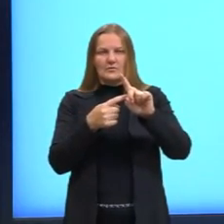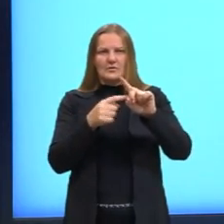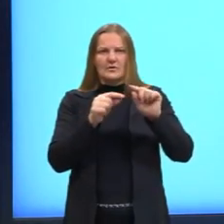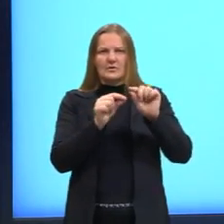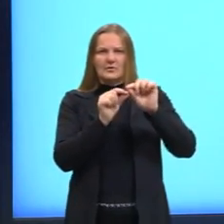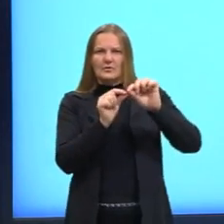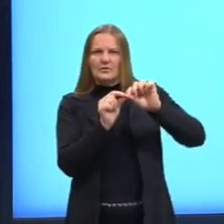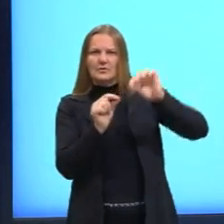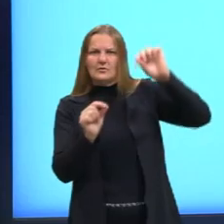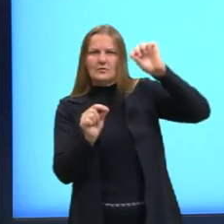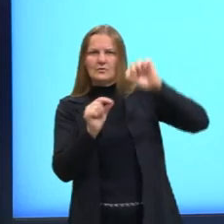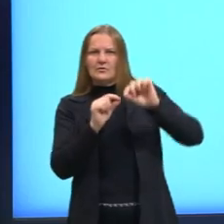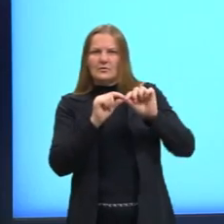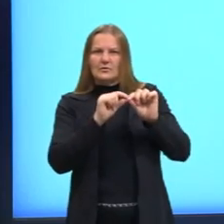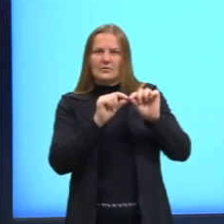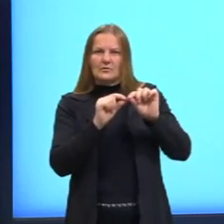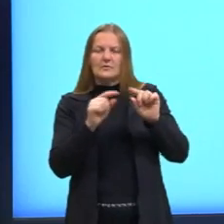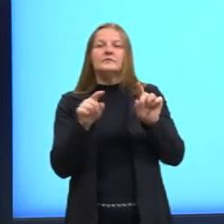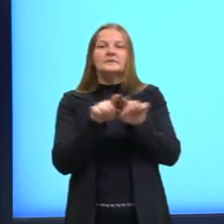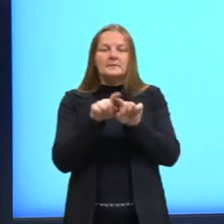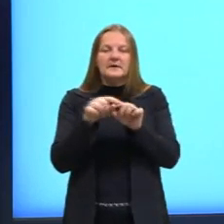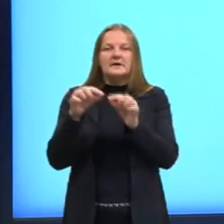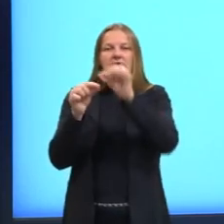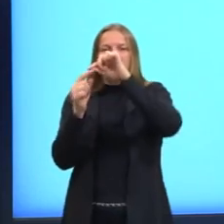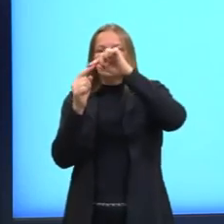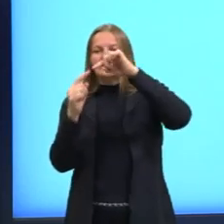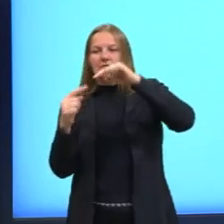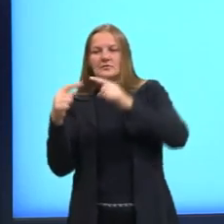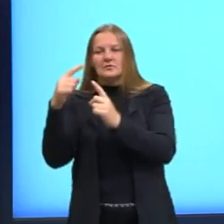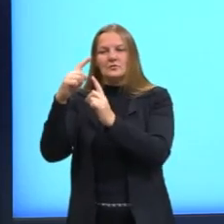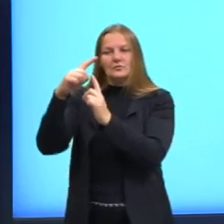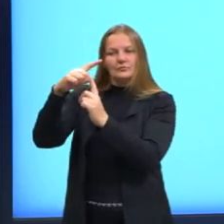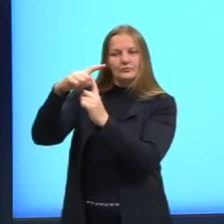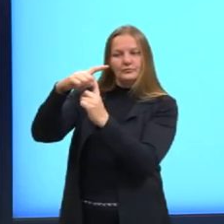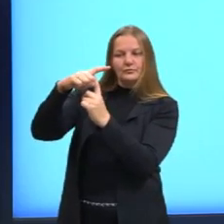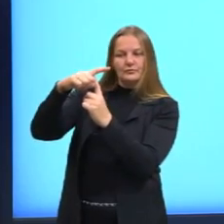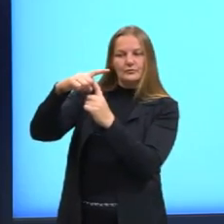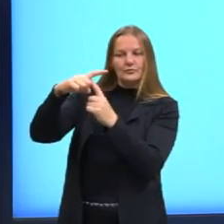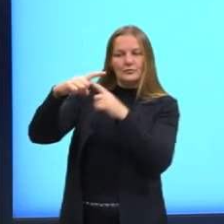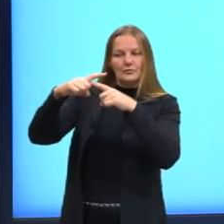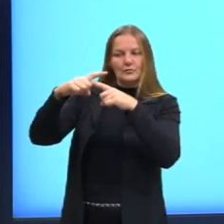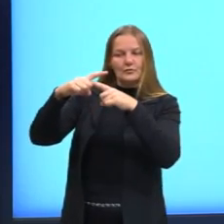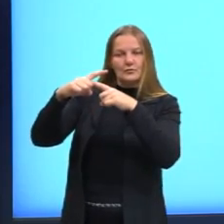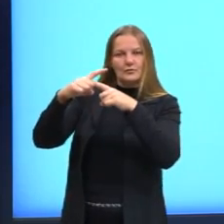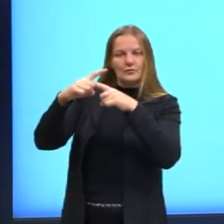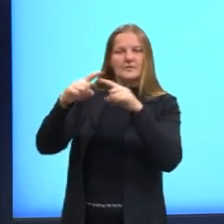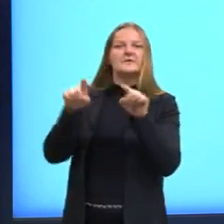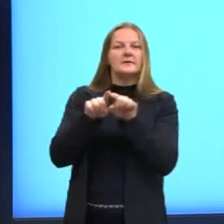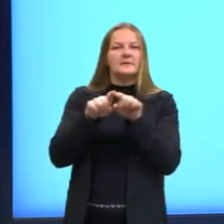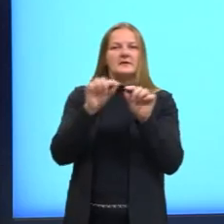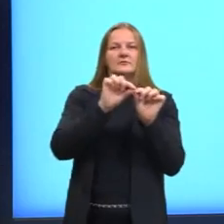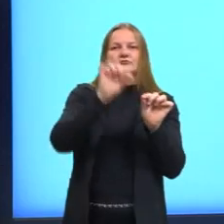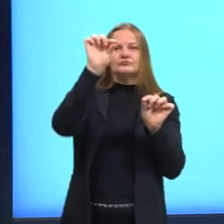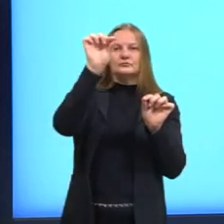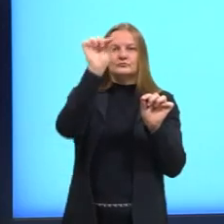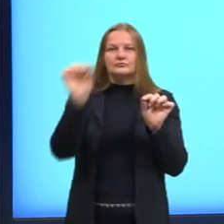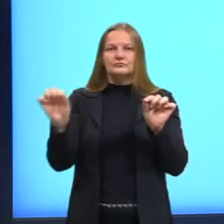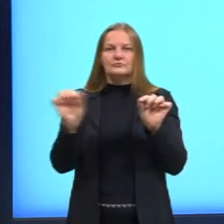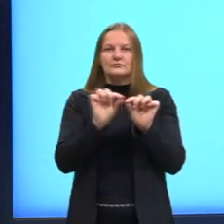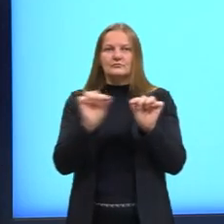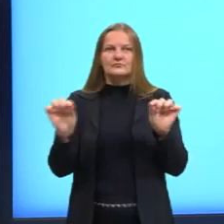esse lado aqui, lado direito um vértice. E depois, então, eu tenho esses dois lados formando esse vértice à esquerda.